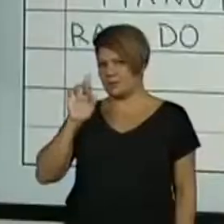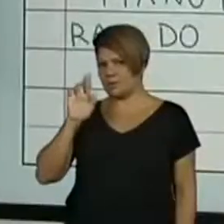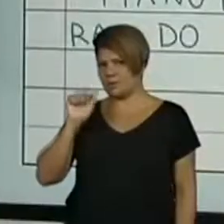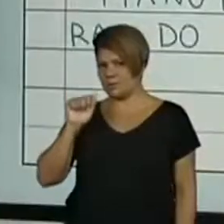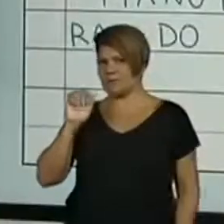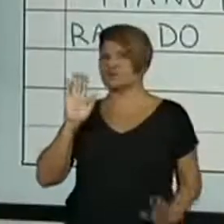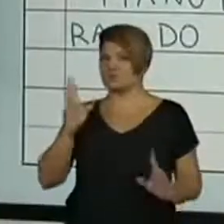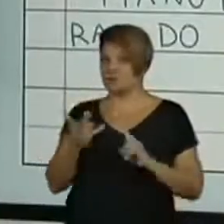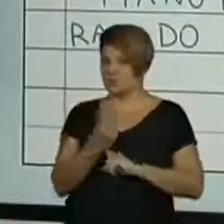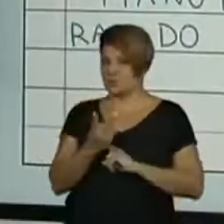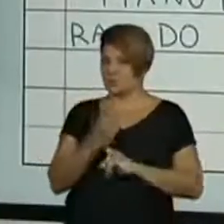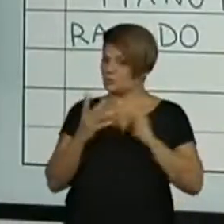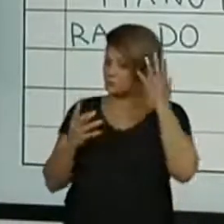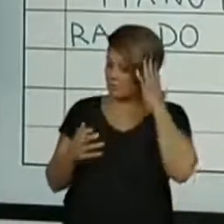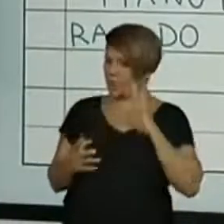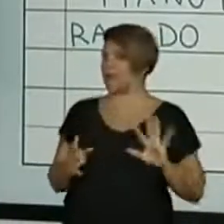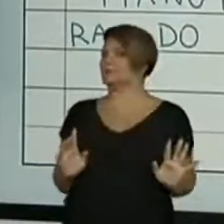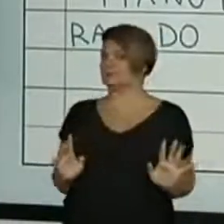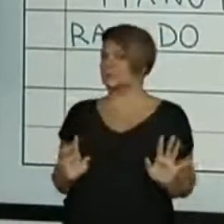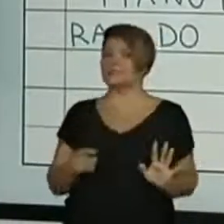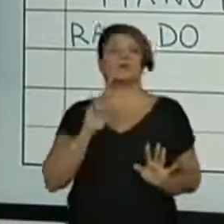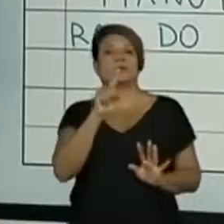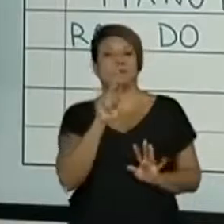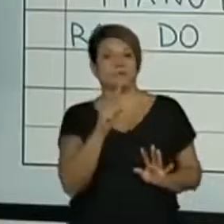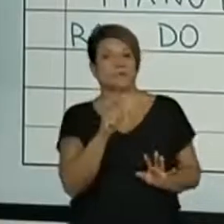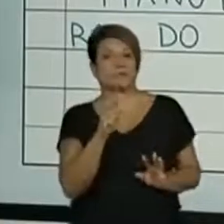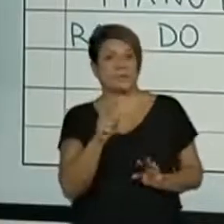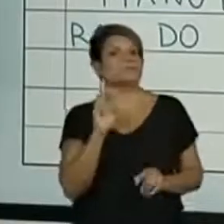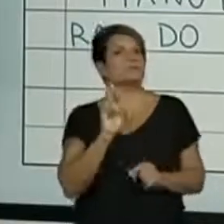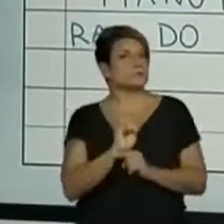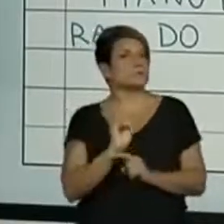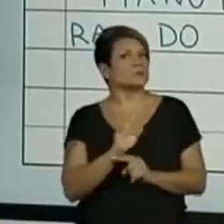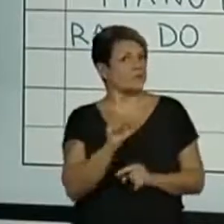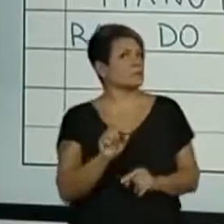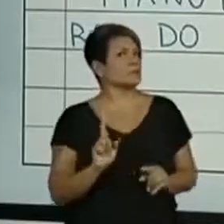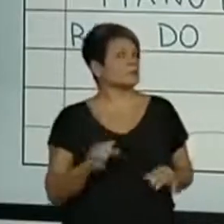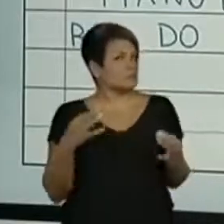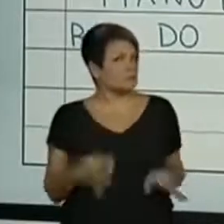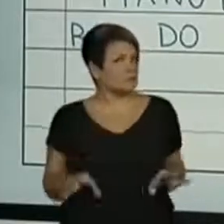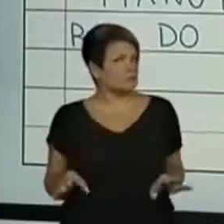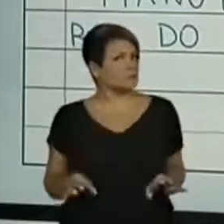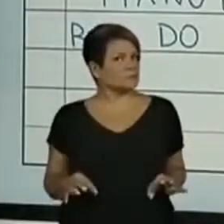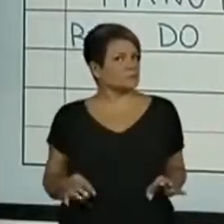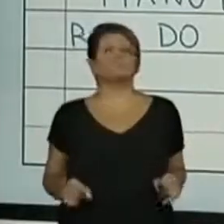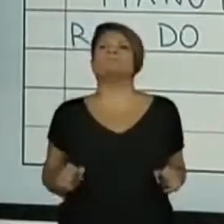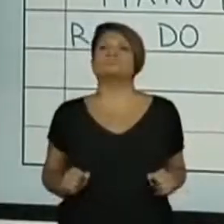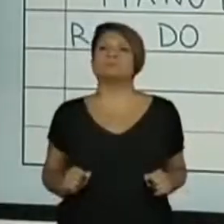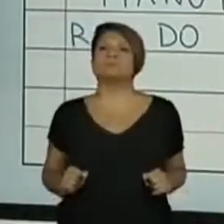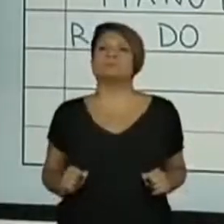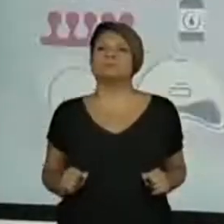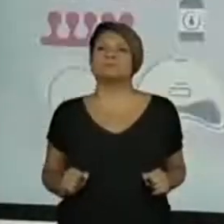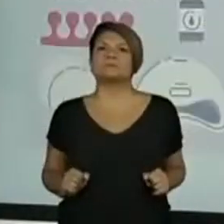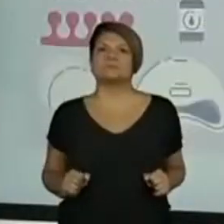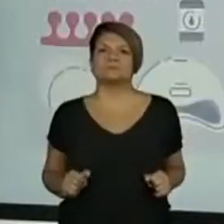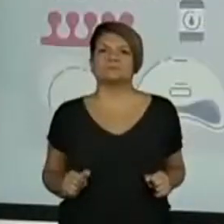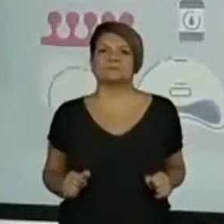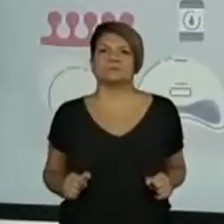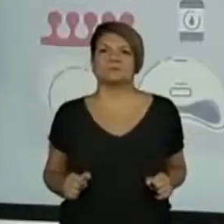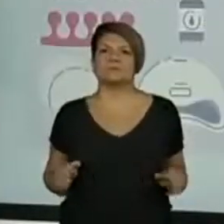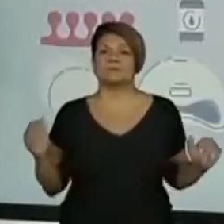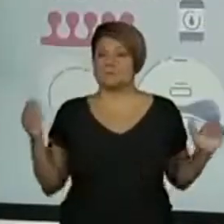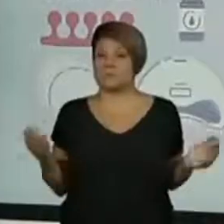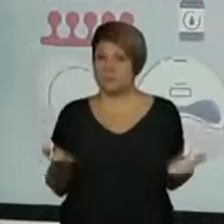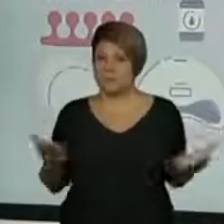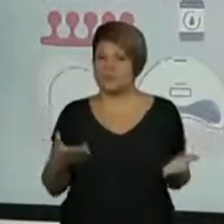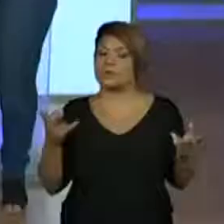todo mundo, e vocês todos me garantiram que estão cuidando dos cabelos, certo? Sim. Agora, olhem lá,